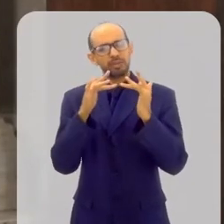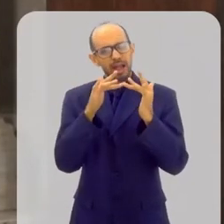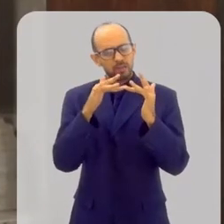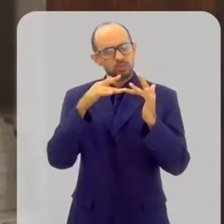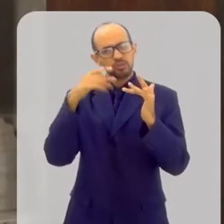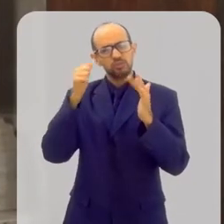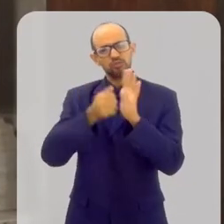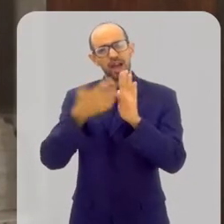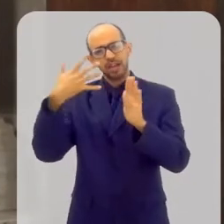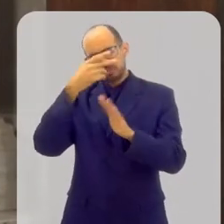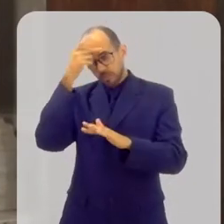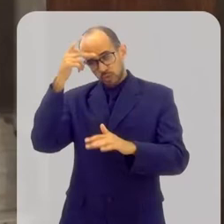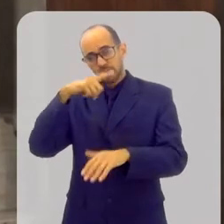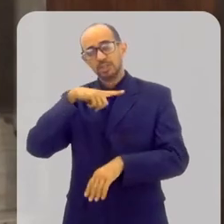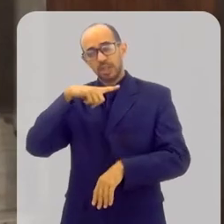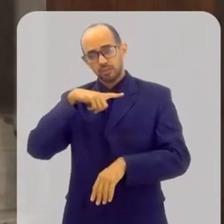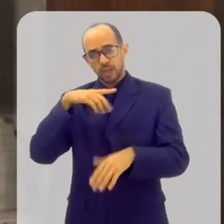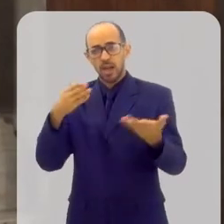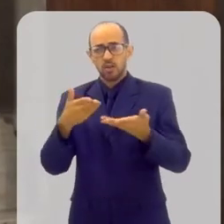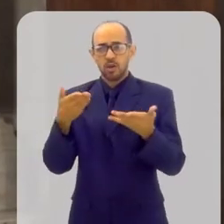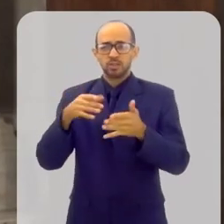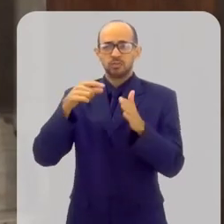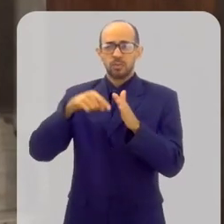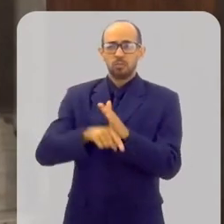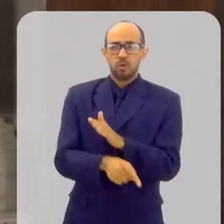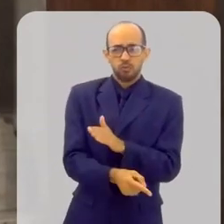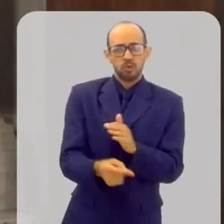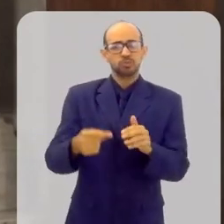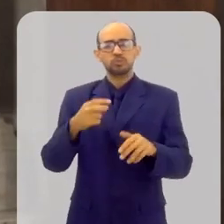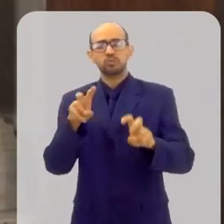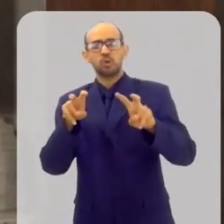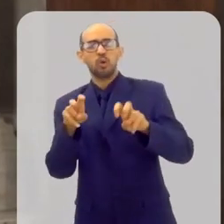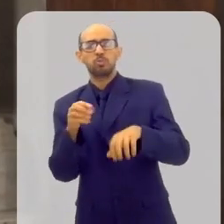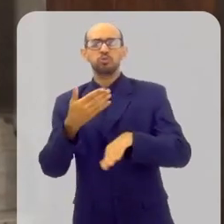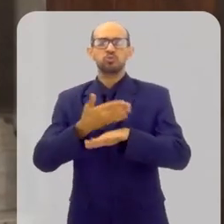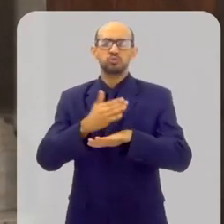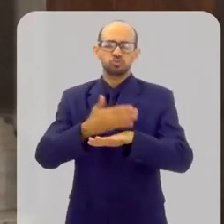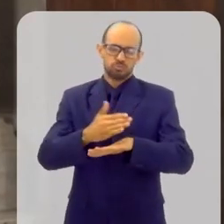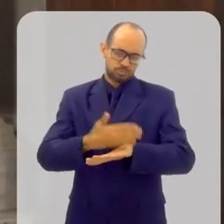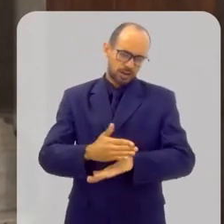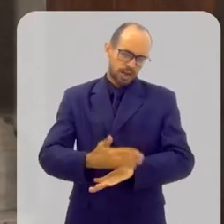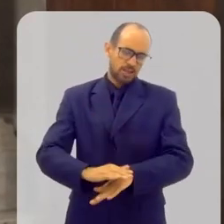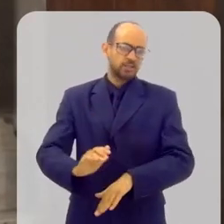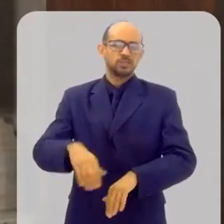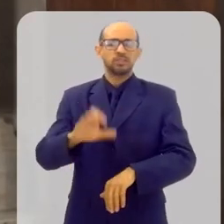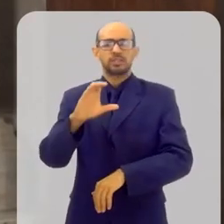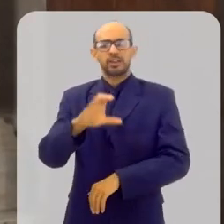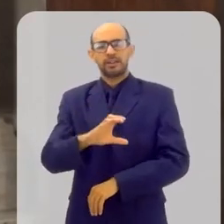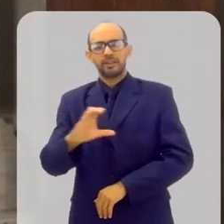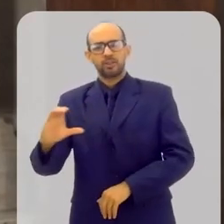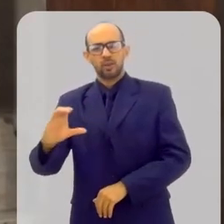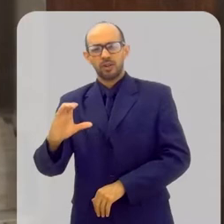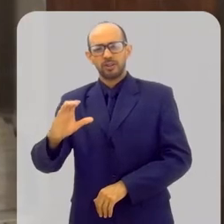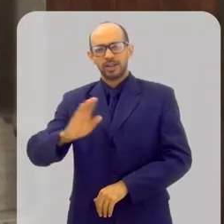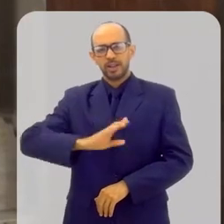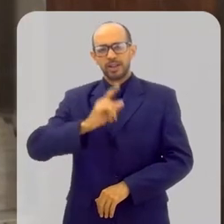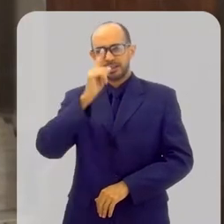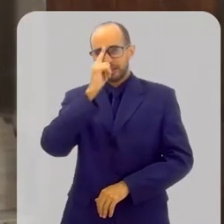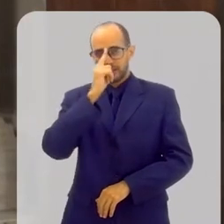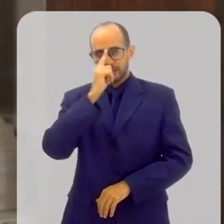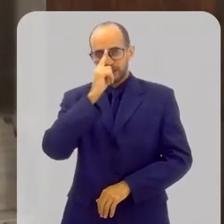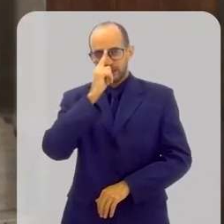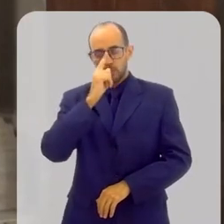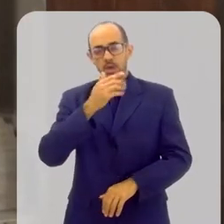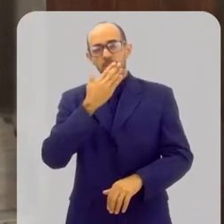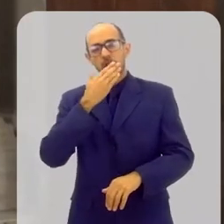perguntaram, e agora então vamos aprofundar um pouco mais sobre os rituais, os ritos da Igreja Católica Greco Melquita